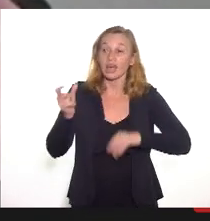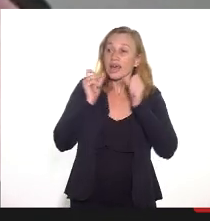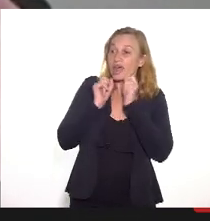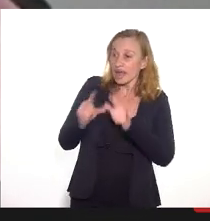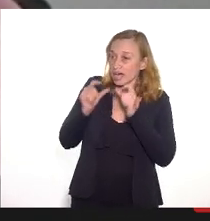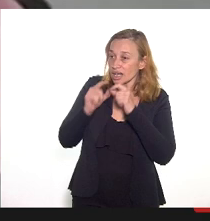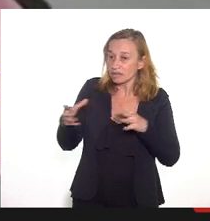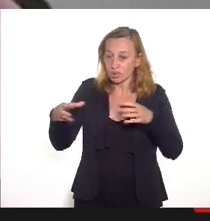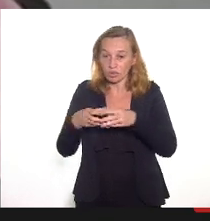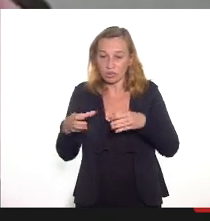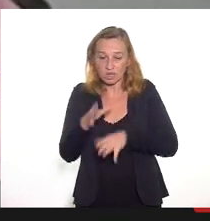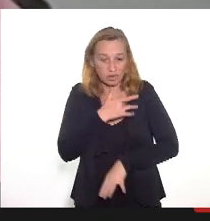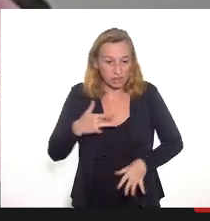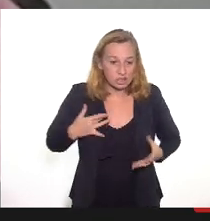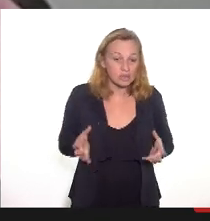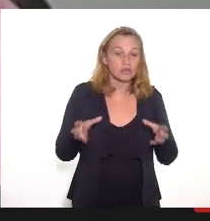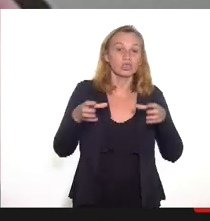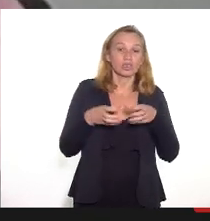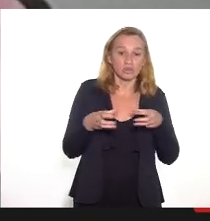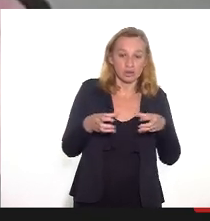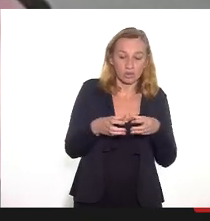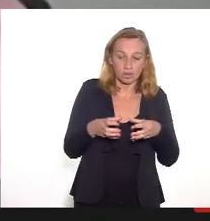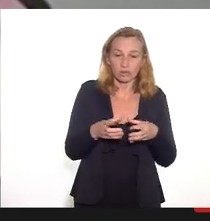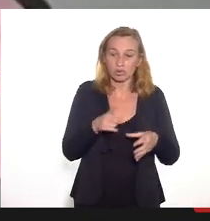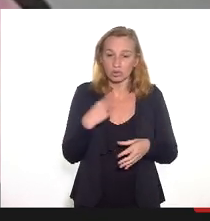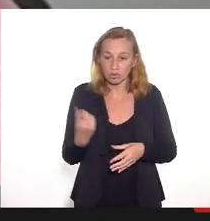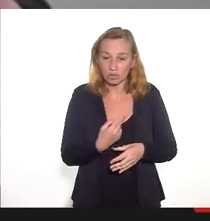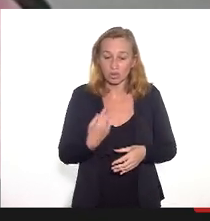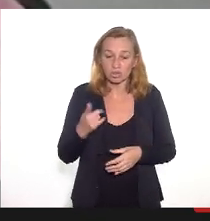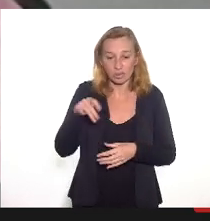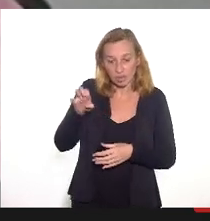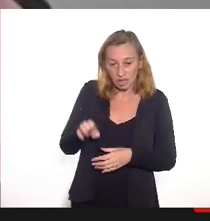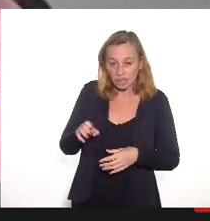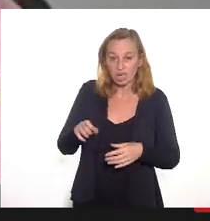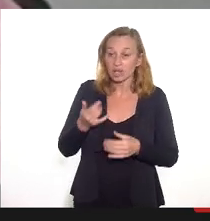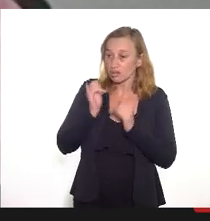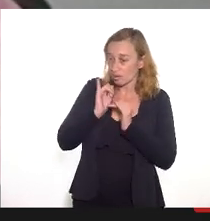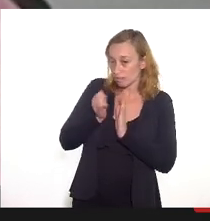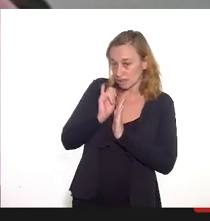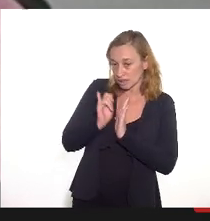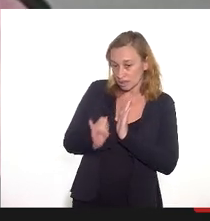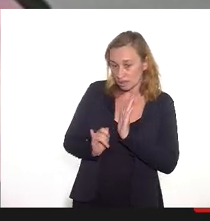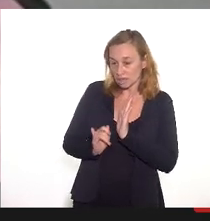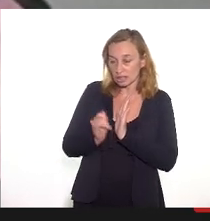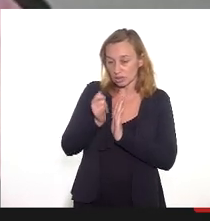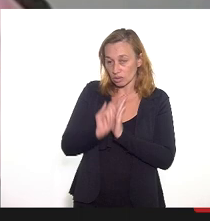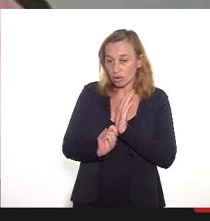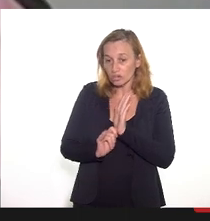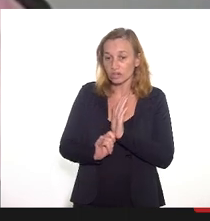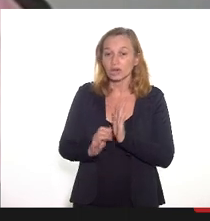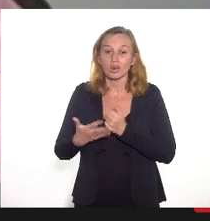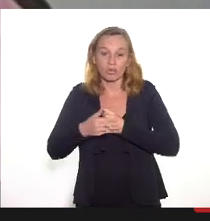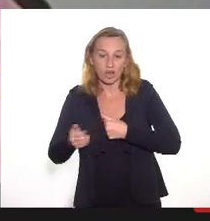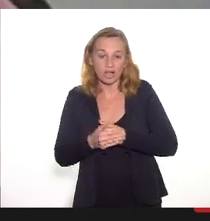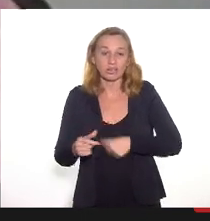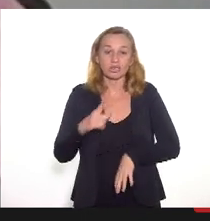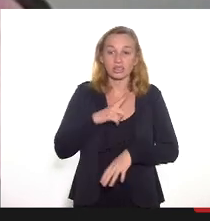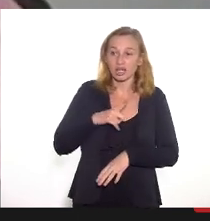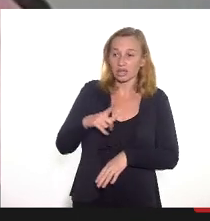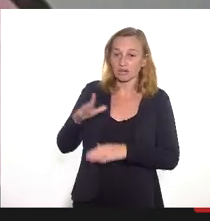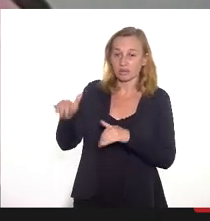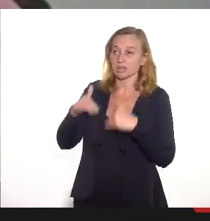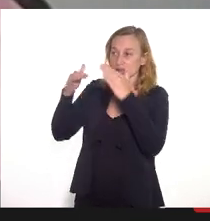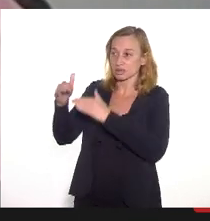Comissão de Saúde, reclamam nos nossos gabinetes e quando vem a apresentação desse relatório, deputada Marta Rocha, com todo o carinho que eu tenho, a vossa excelência,